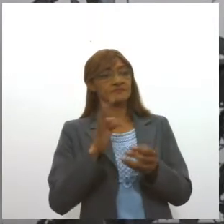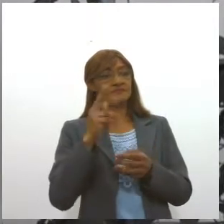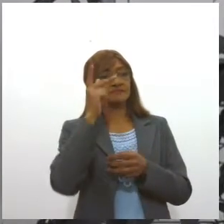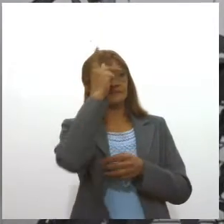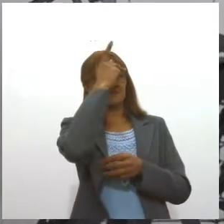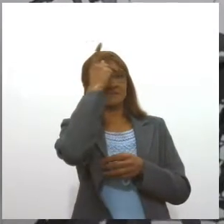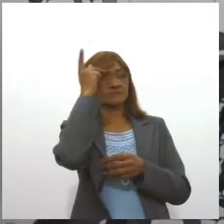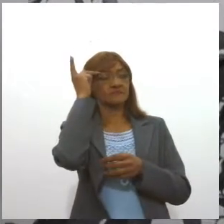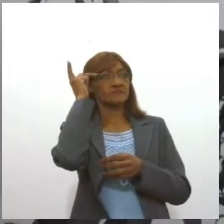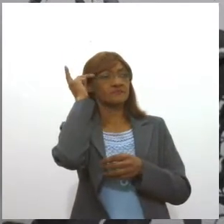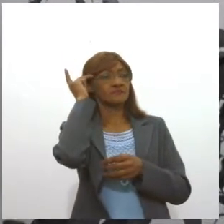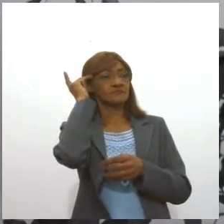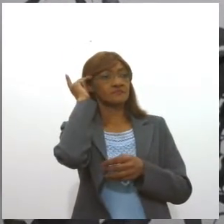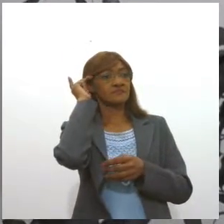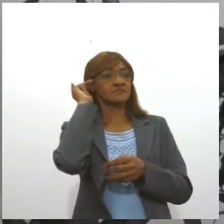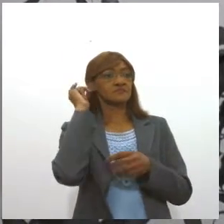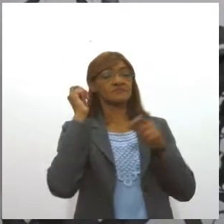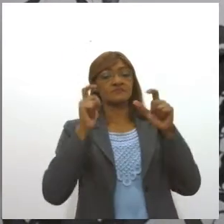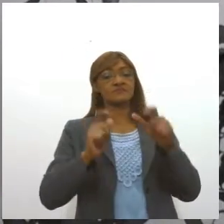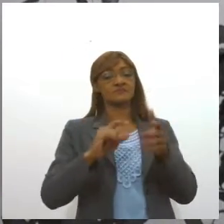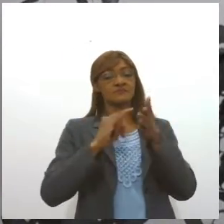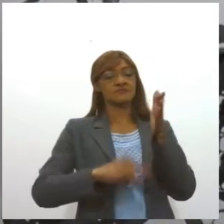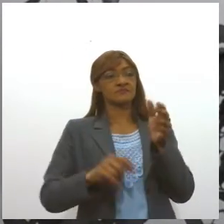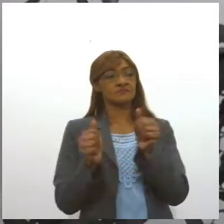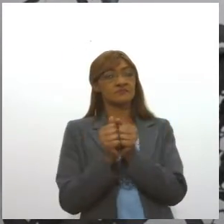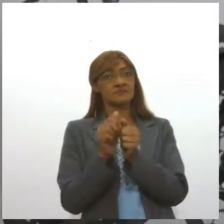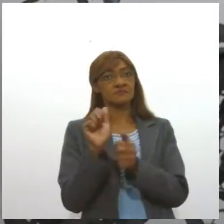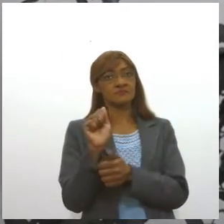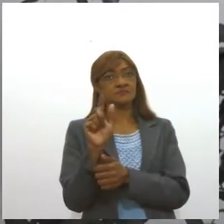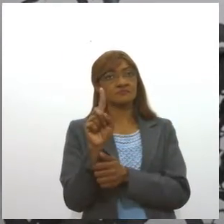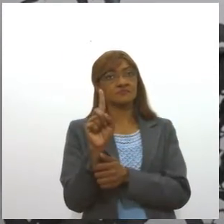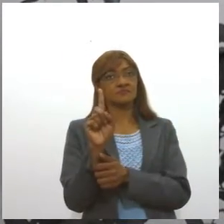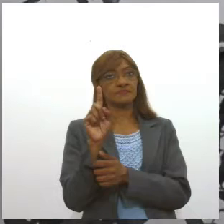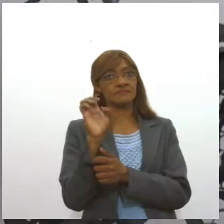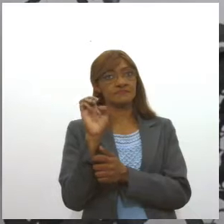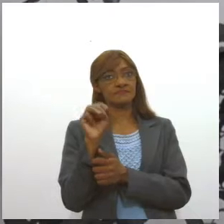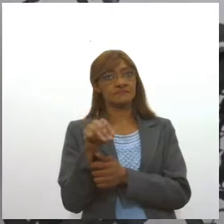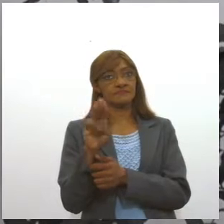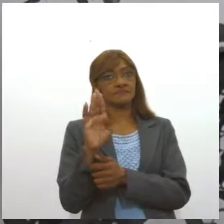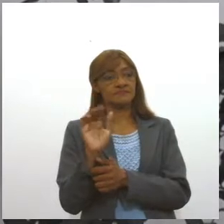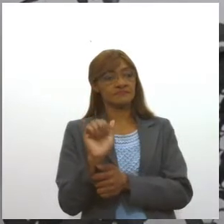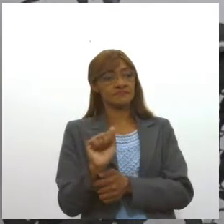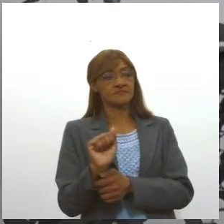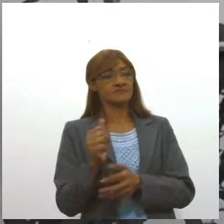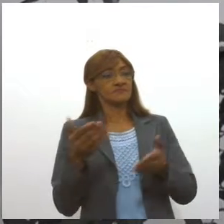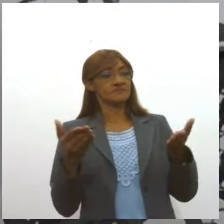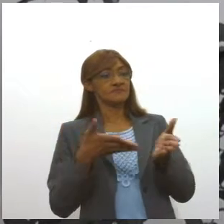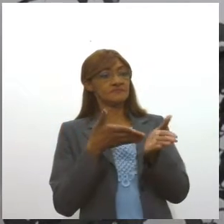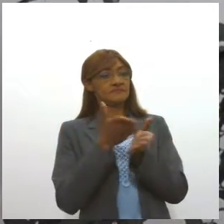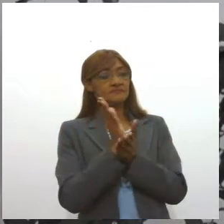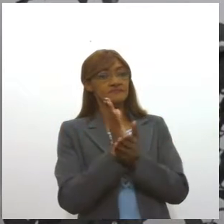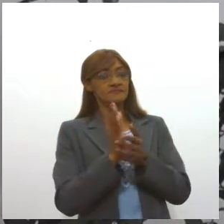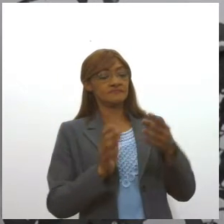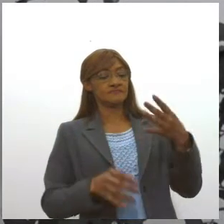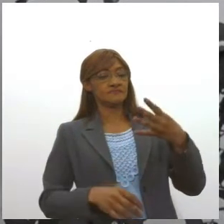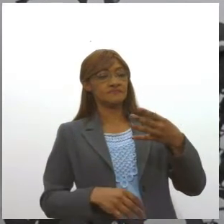fazer o licenciamento ambiental junto à DEMA. Então nós já temos aqui aprovados hoje, já 43